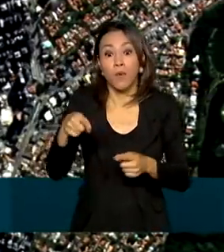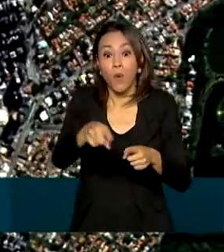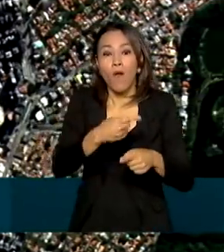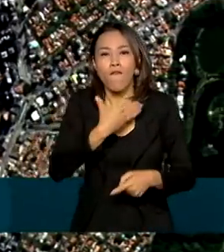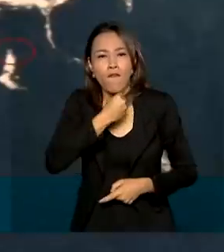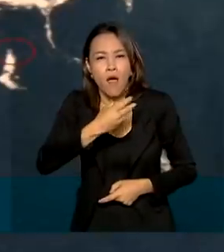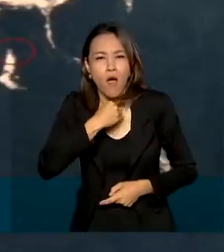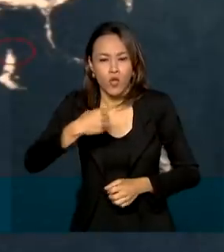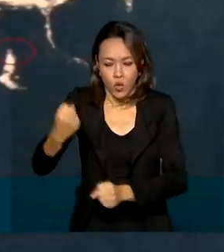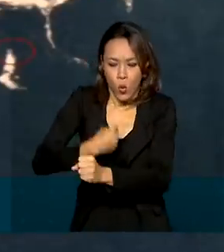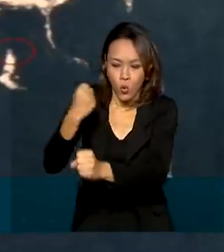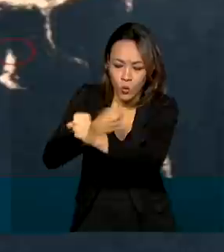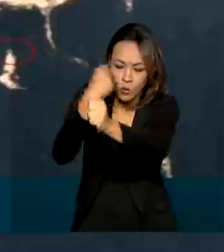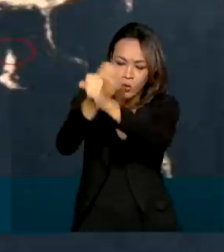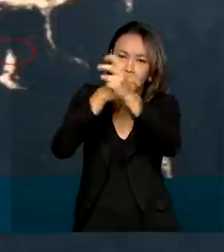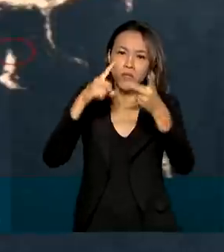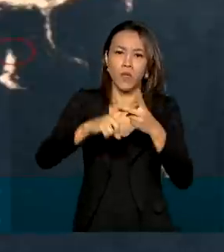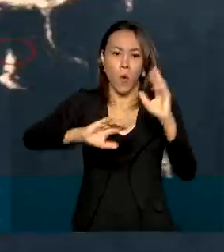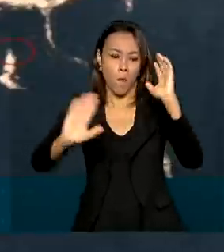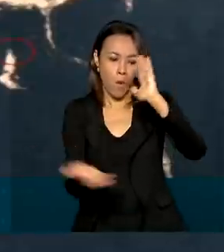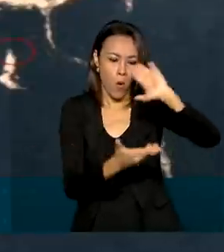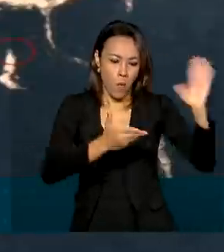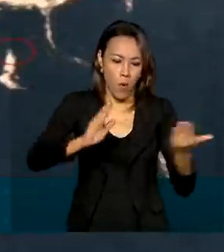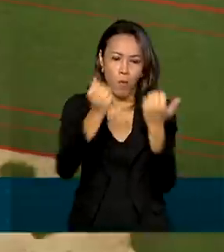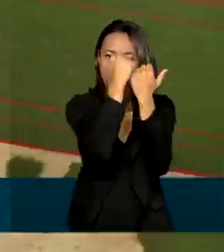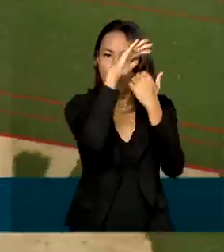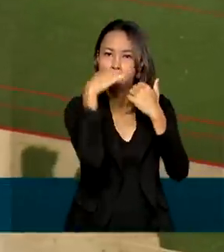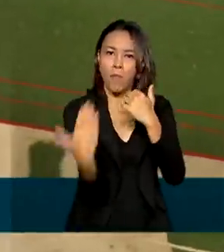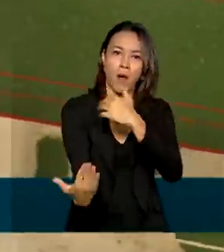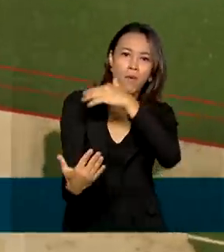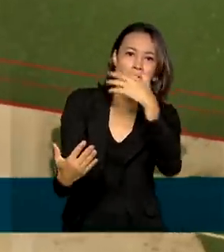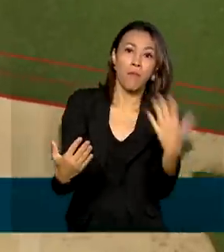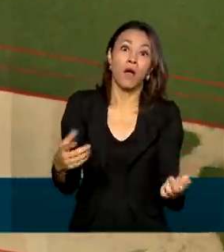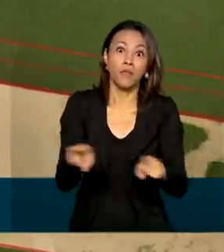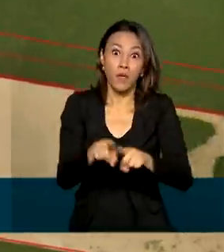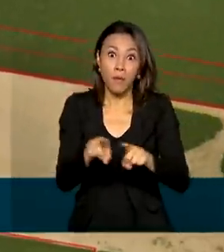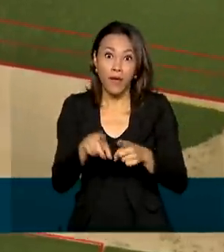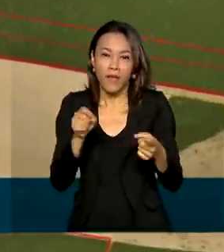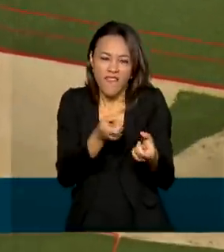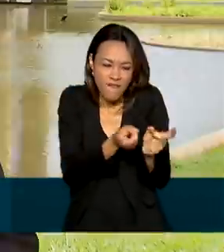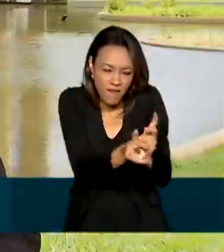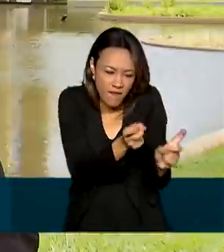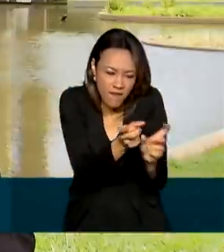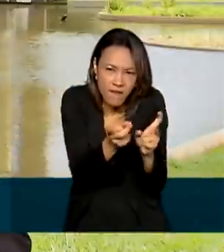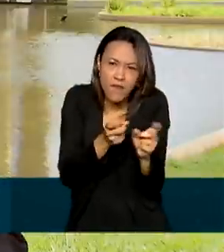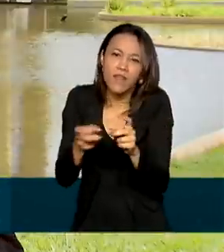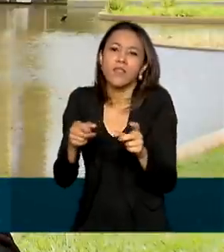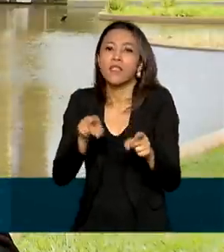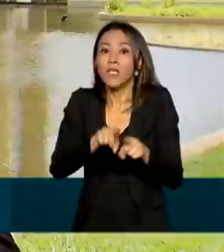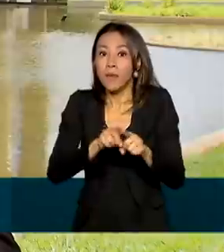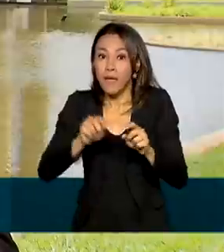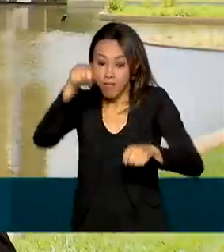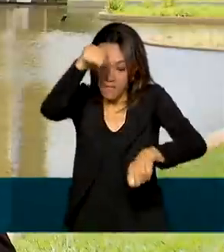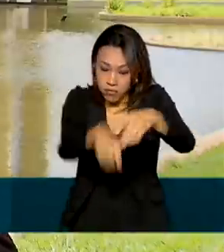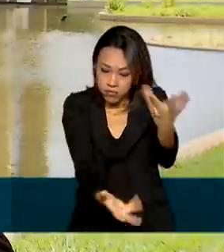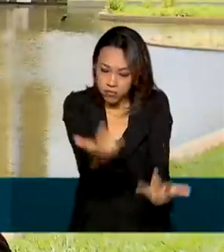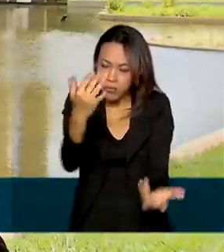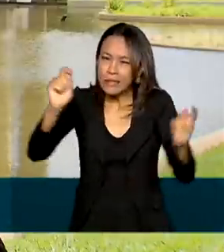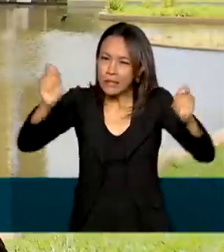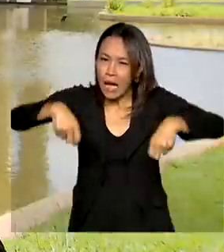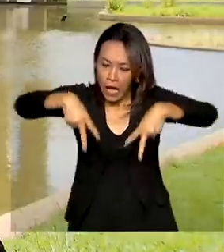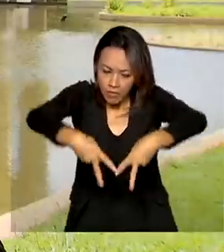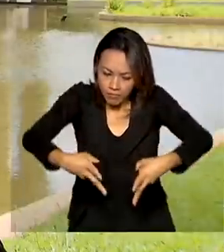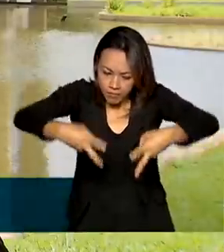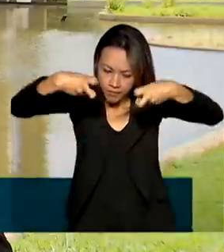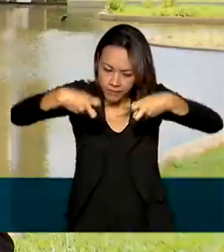obras de engenharia, corte ilegal de madeira, crimes de tráfico e até a detecção de queimadas. Foram investidos R$ 49